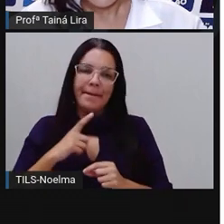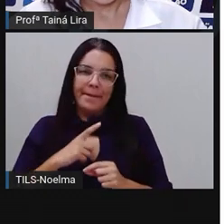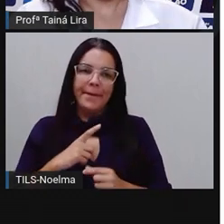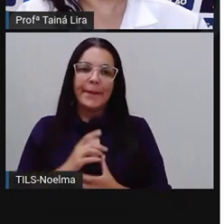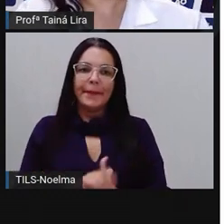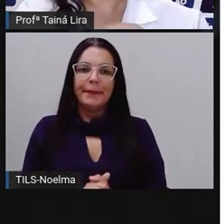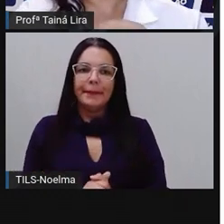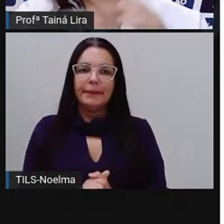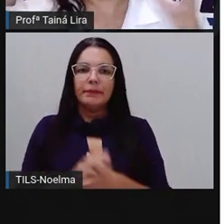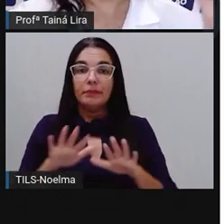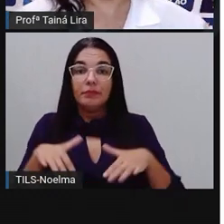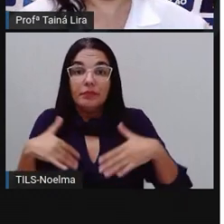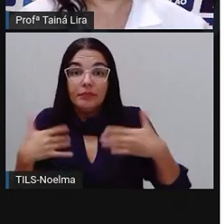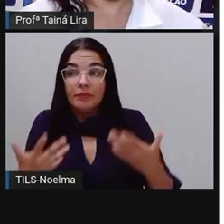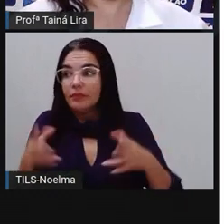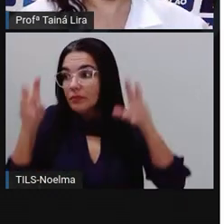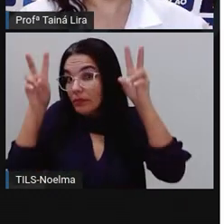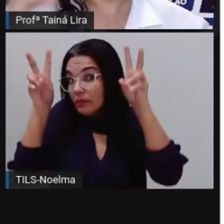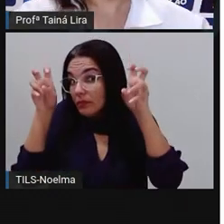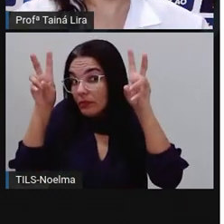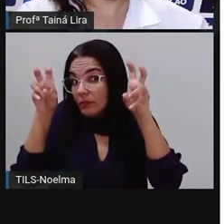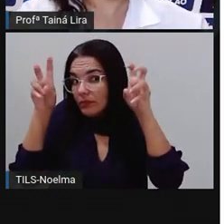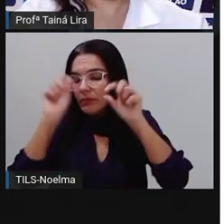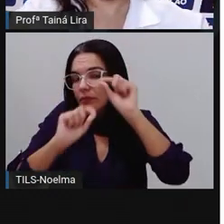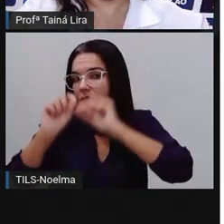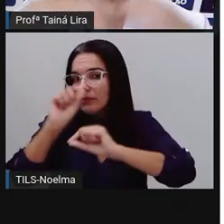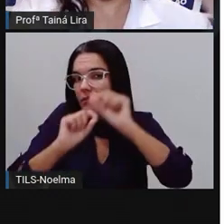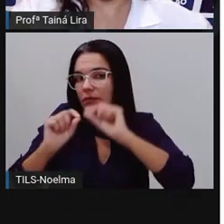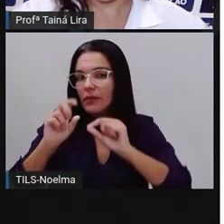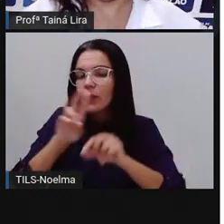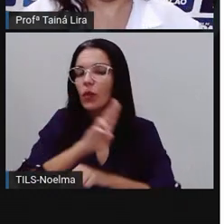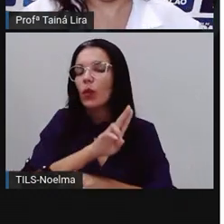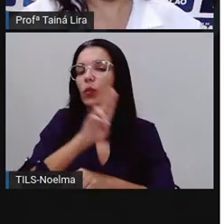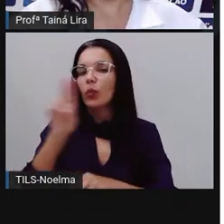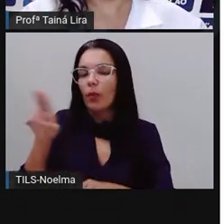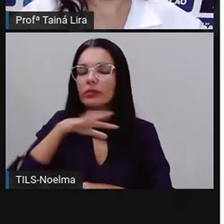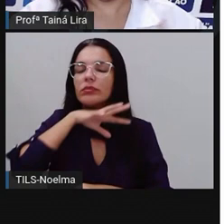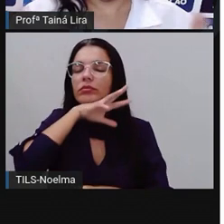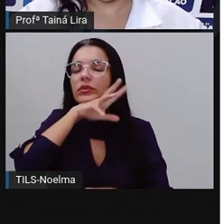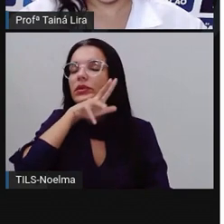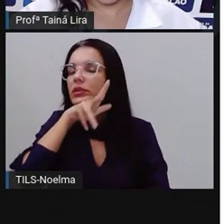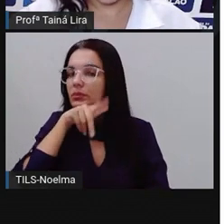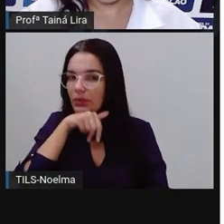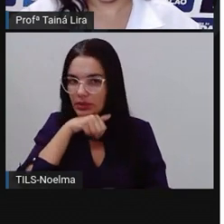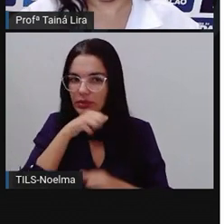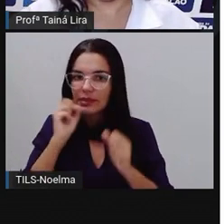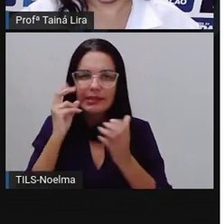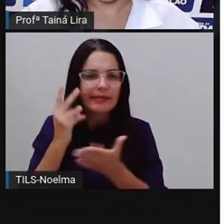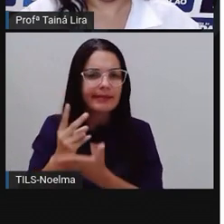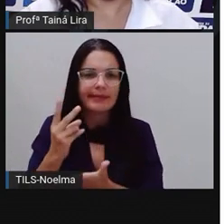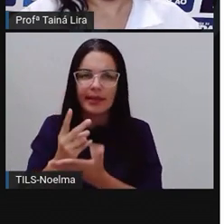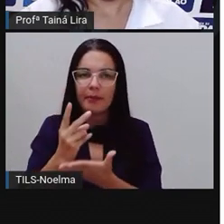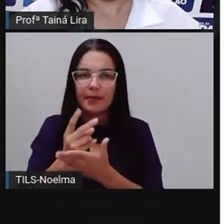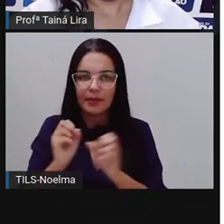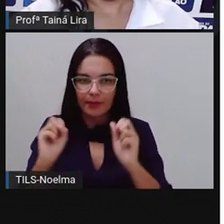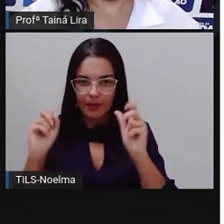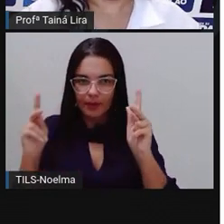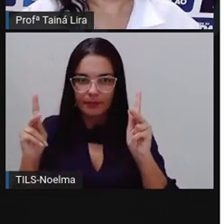tá bom? Então o título da fábula vai ser aí o nome dos animais que aparecem nessa história, tá?